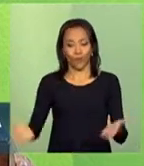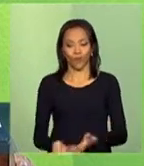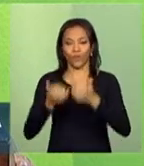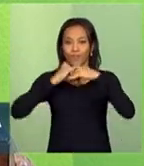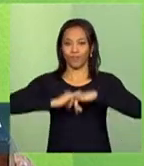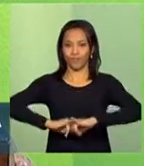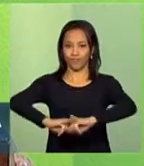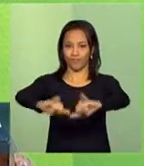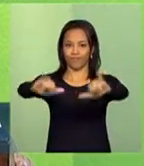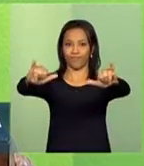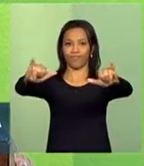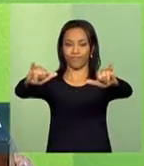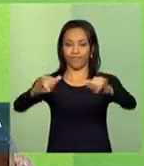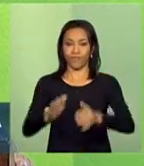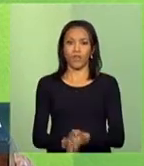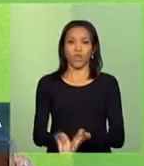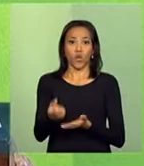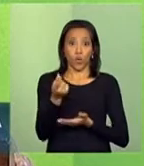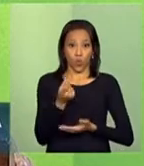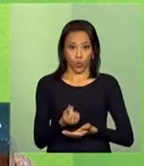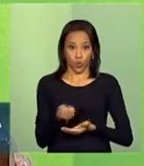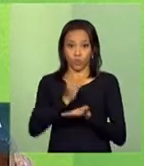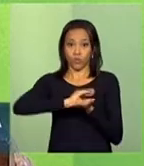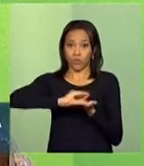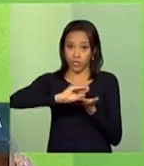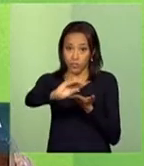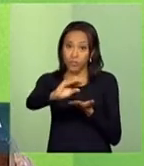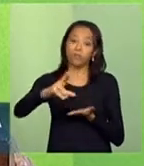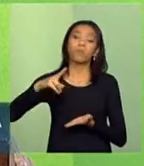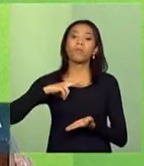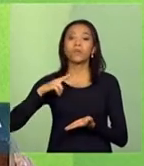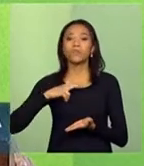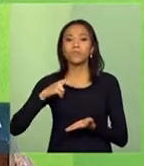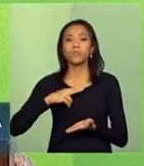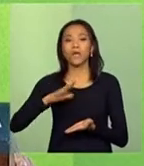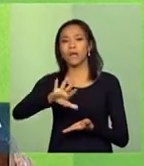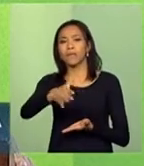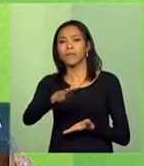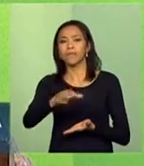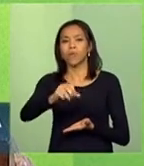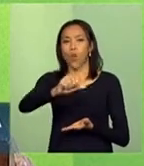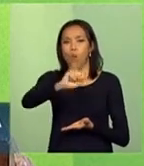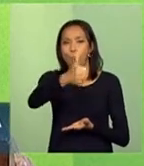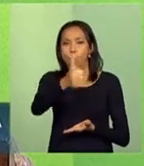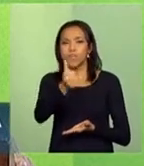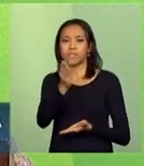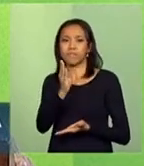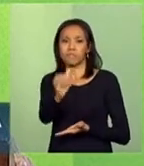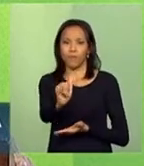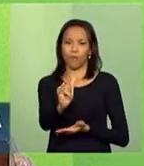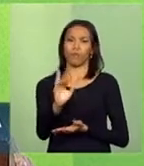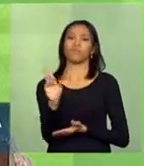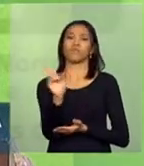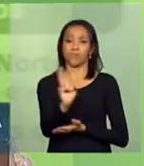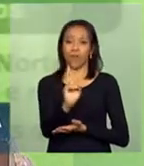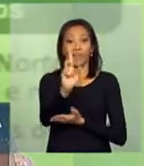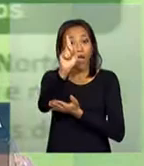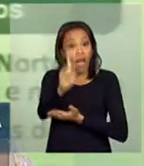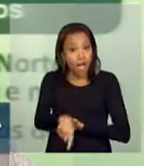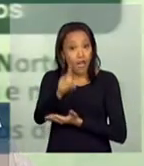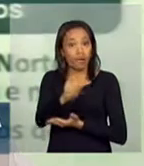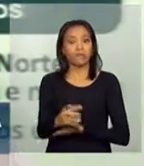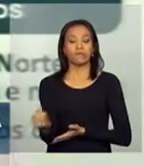agora. Com um investimento privado de 11 bilhões de reais. É um valor